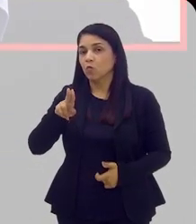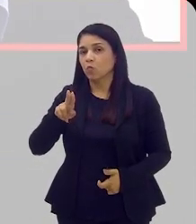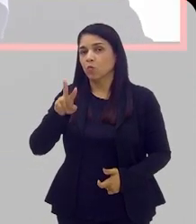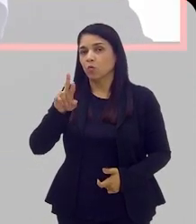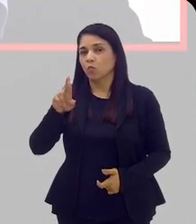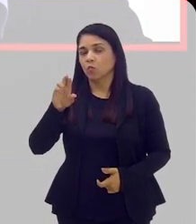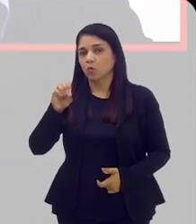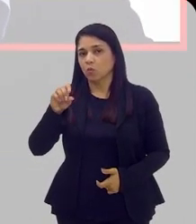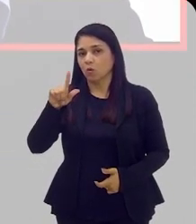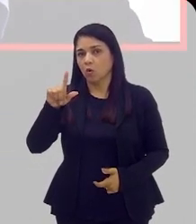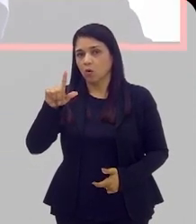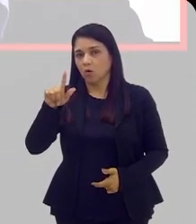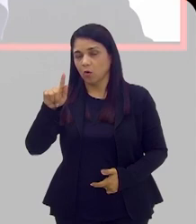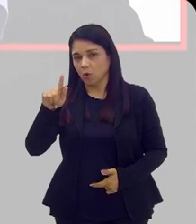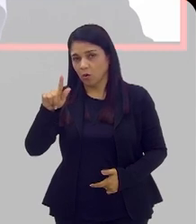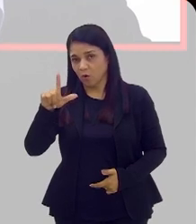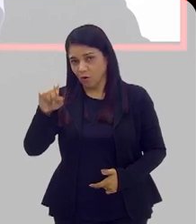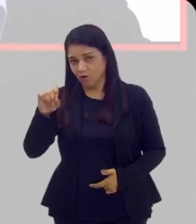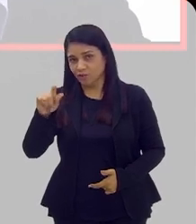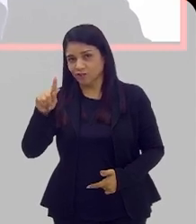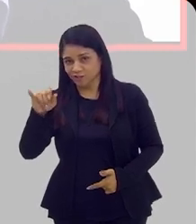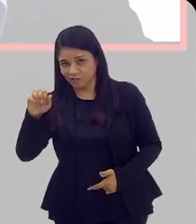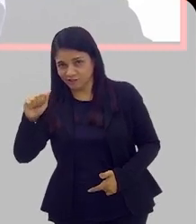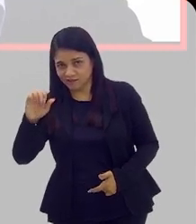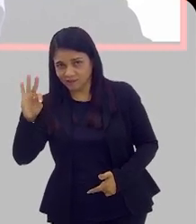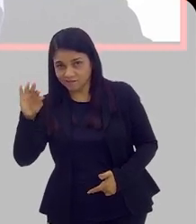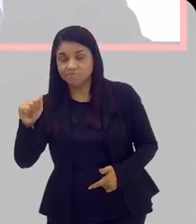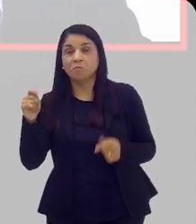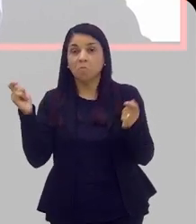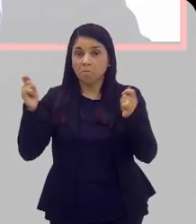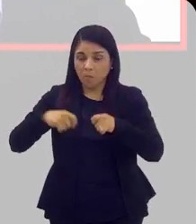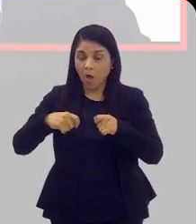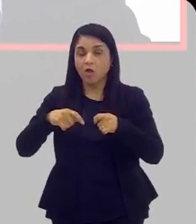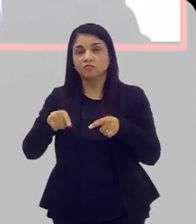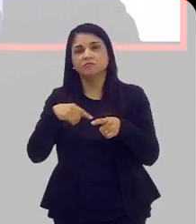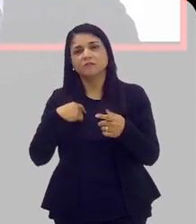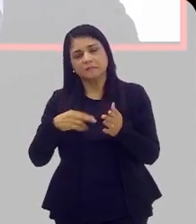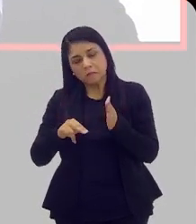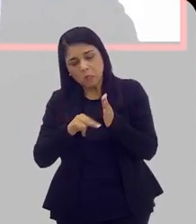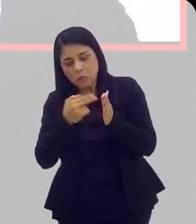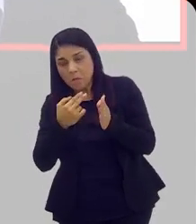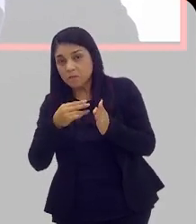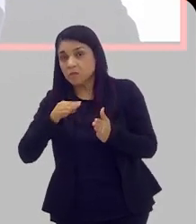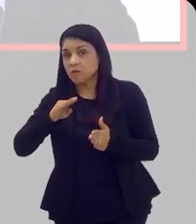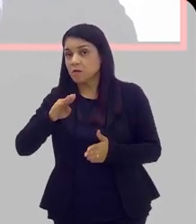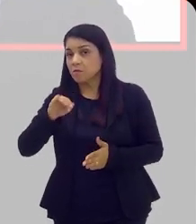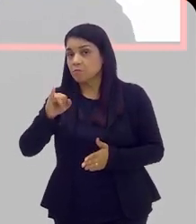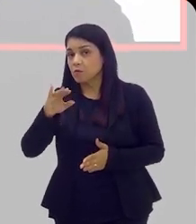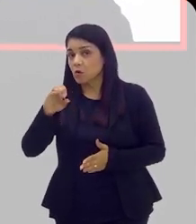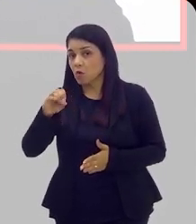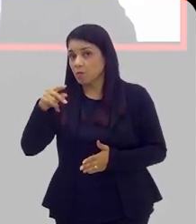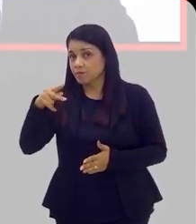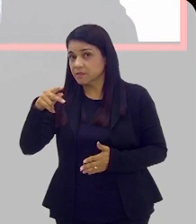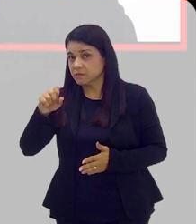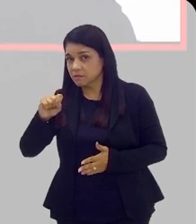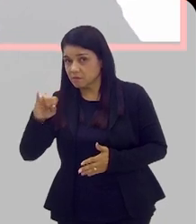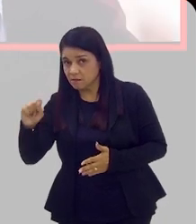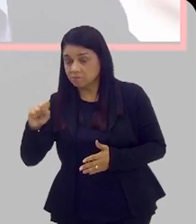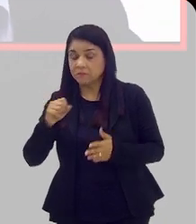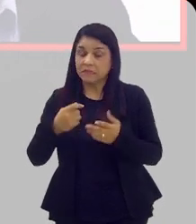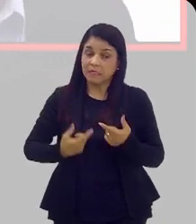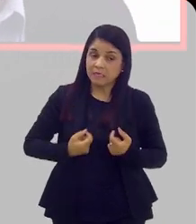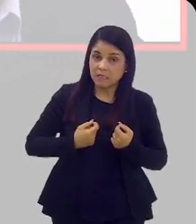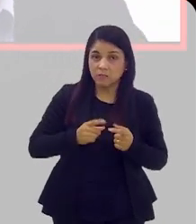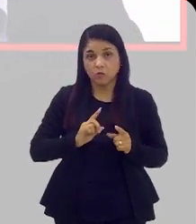um urologista, pode seguir o caminho adequado. Talvez esse paciente tenha que fazer uma biópsia pra ver se realmente é câncer ou não.